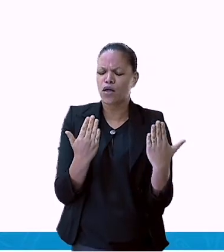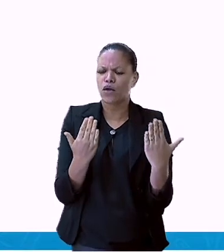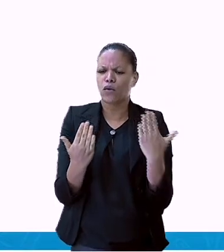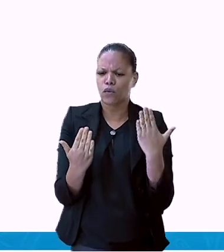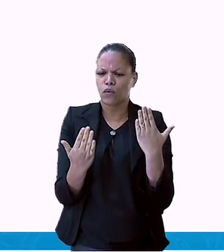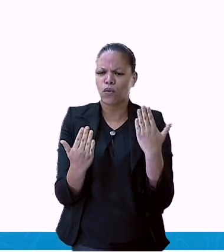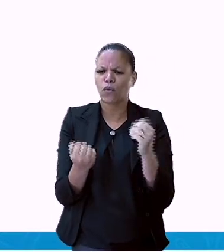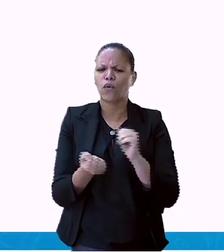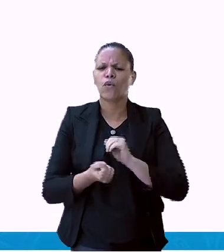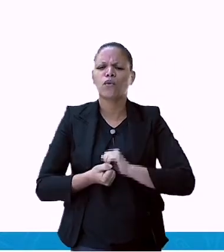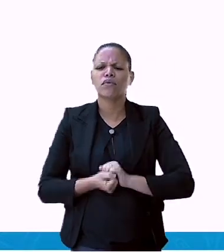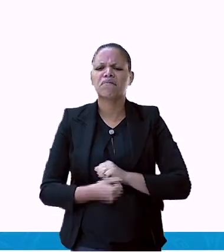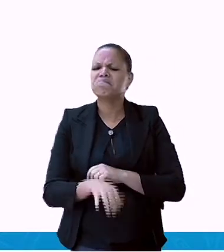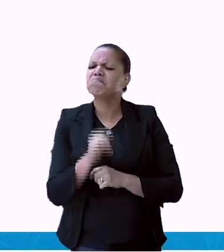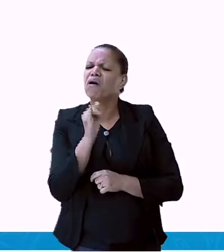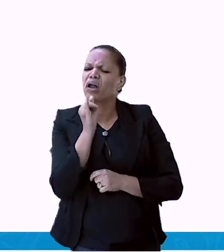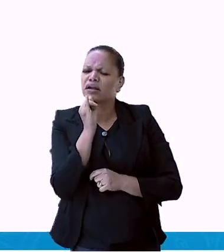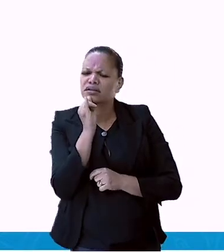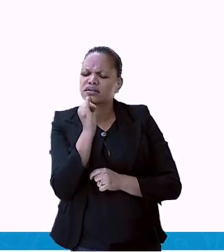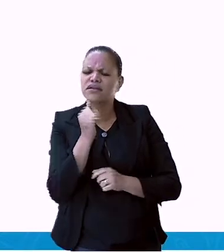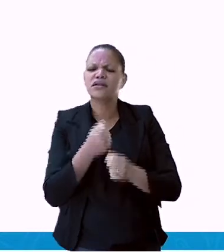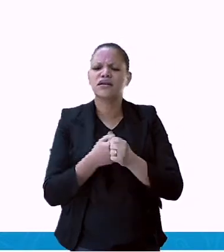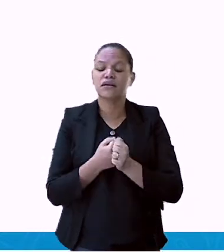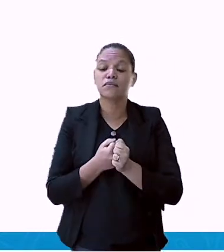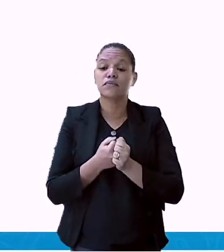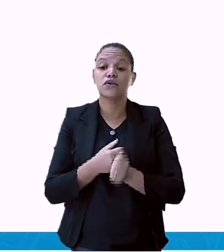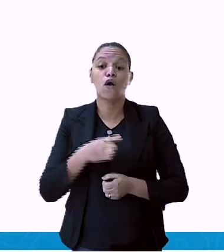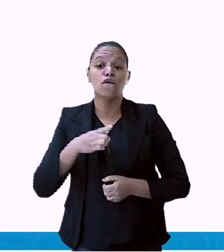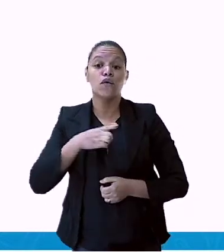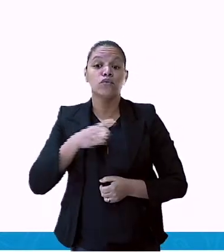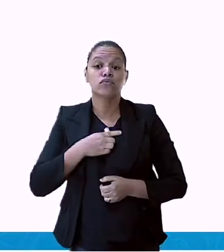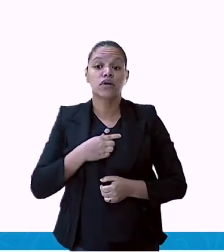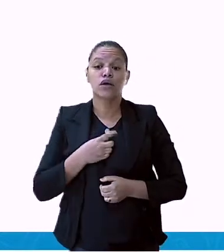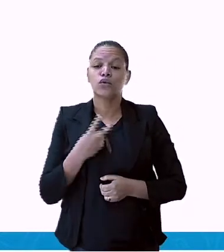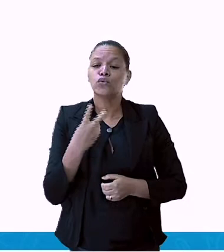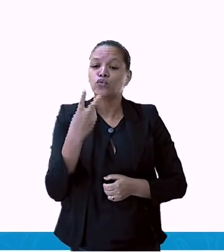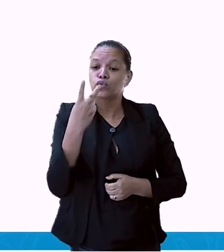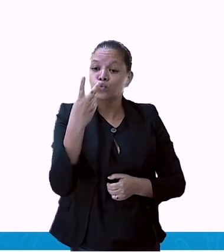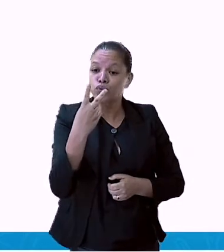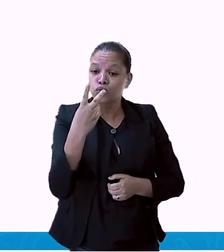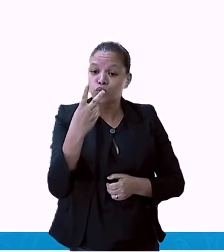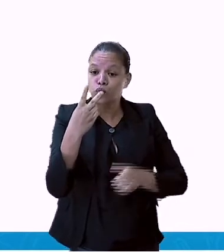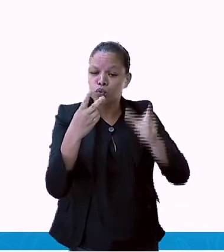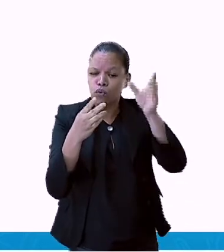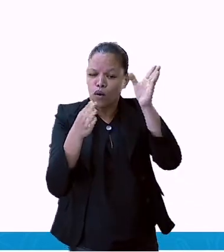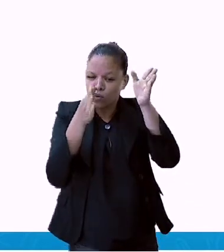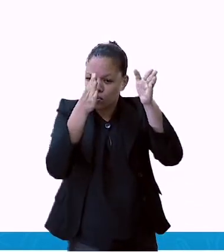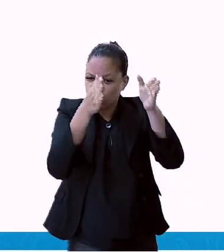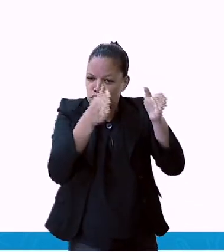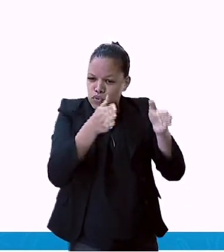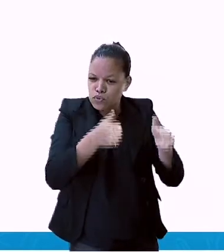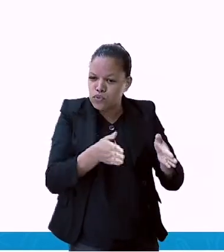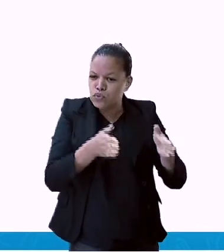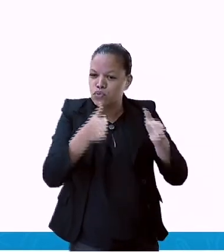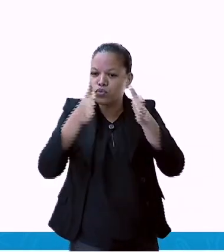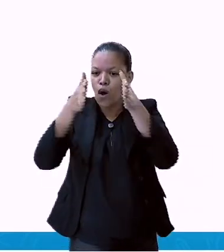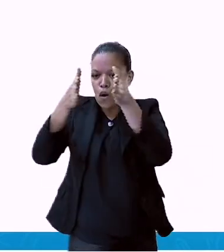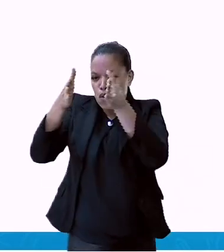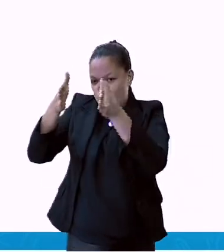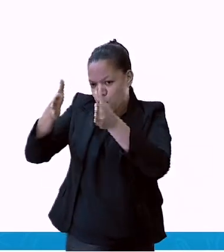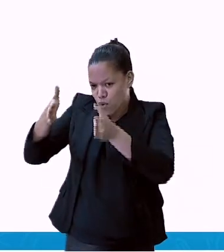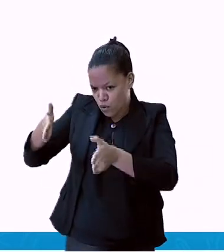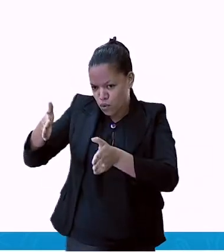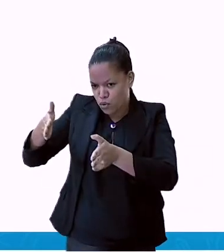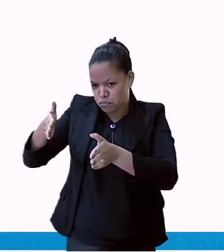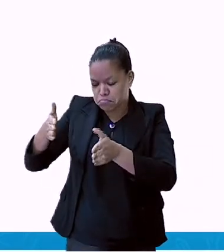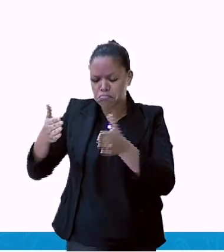outra, eu vou ter apenas o quê? Duas colunas, olha só, entre uma relação e outra e deve